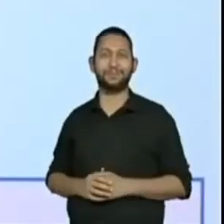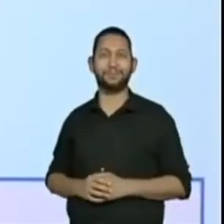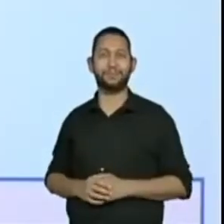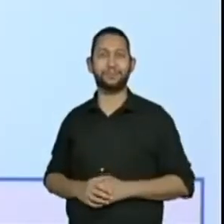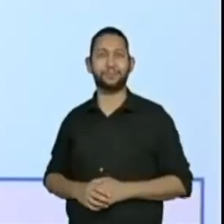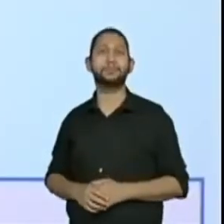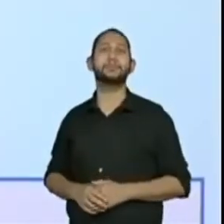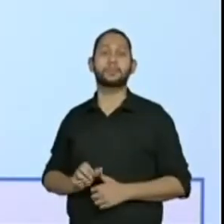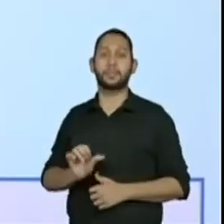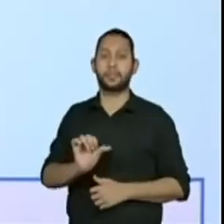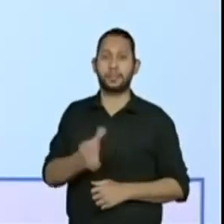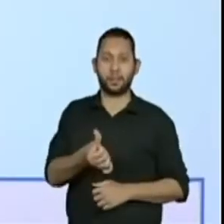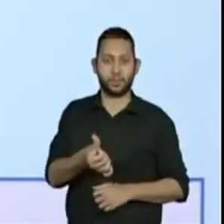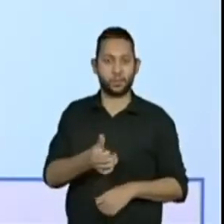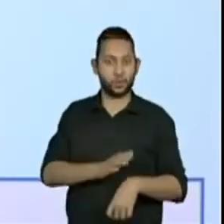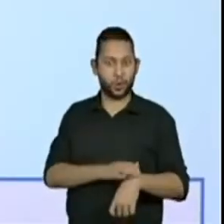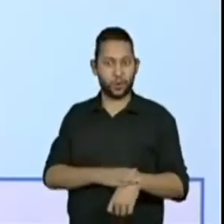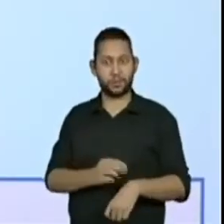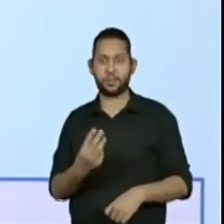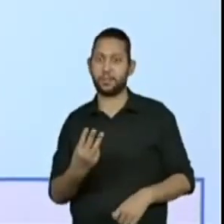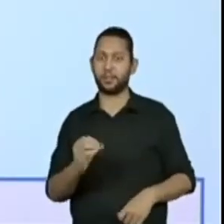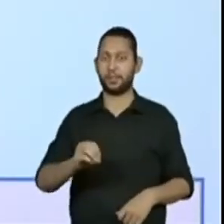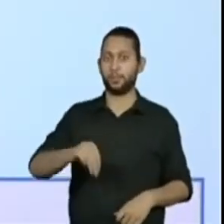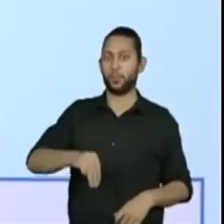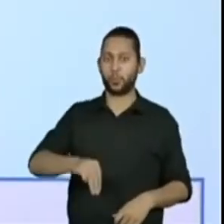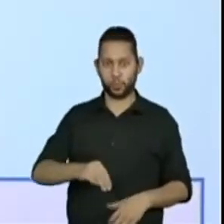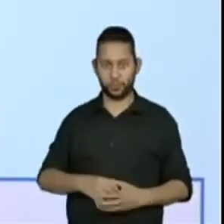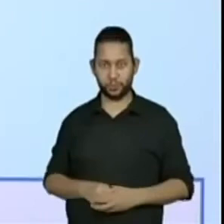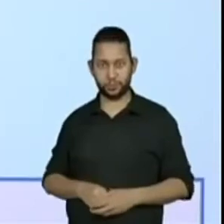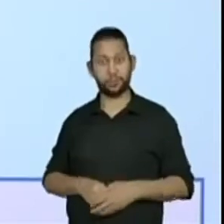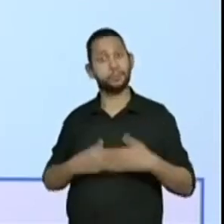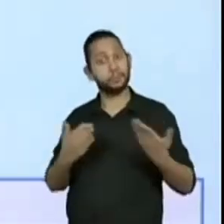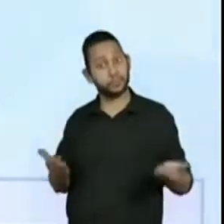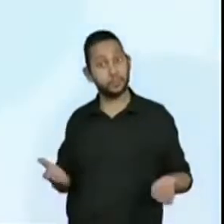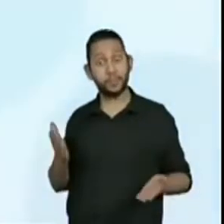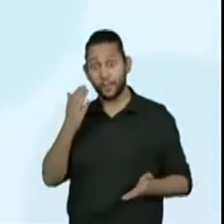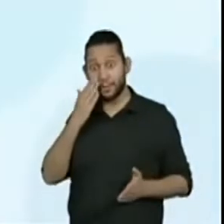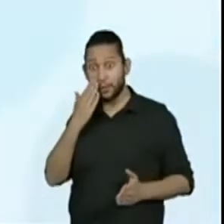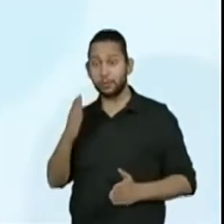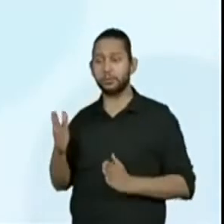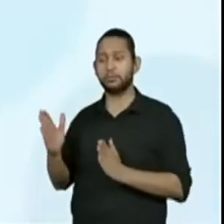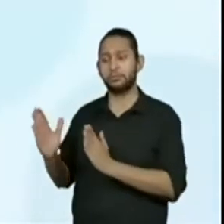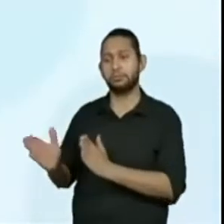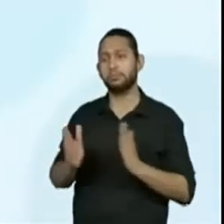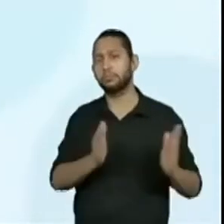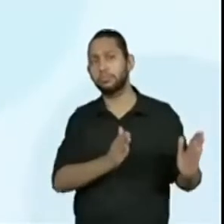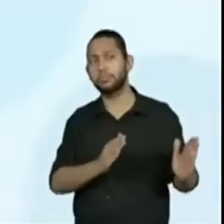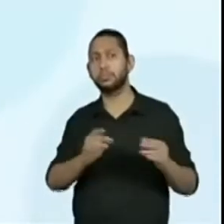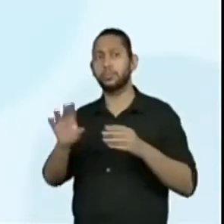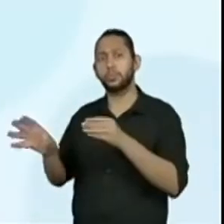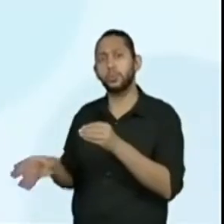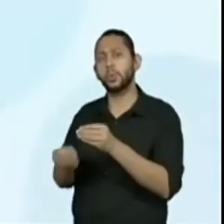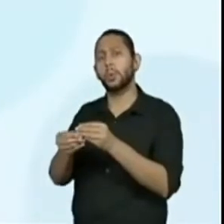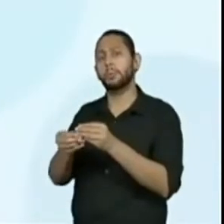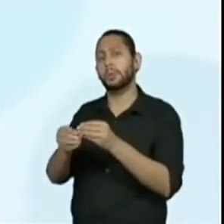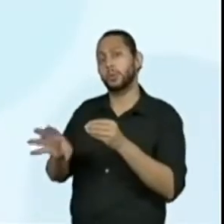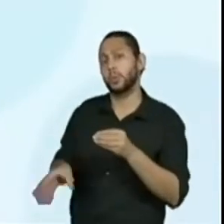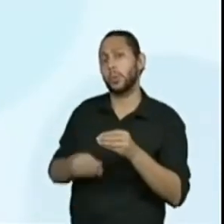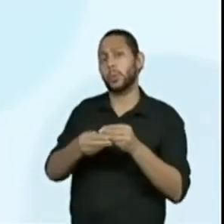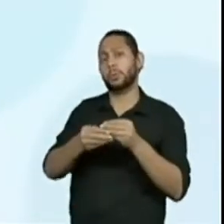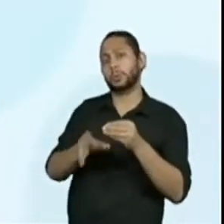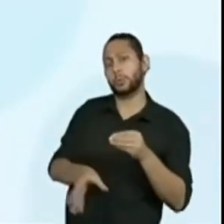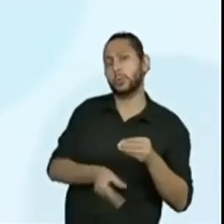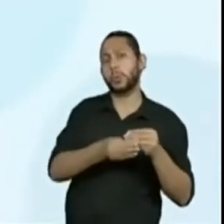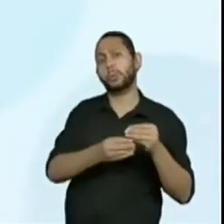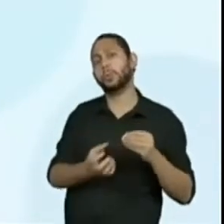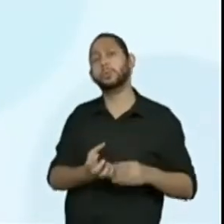6 horas e 30 minutos, certo? E essa sequência, ela caminha de quanto em quanto tempo? E aí é fácil, ela